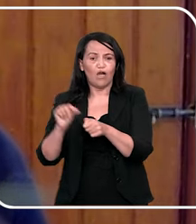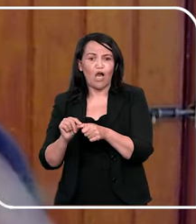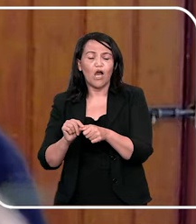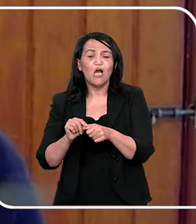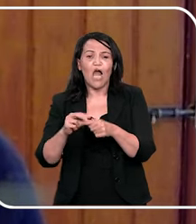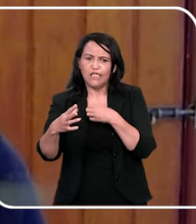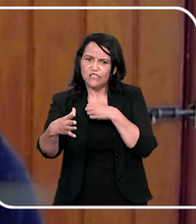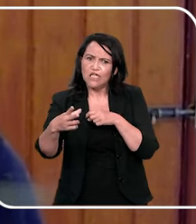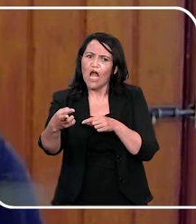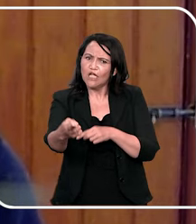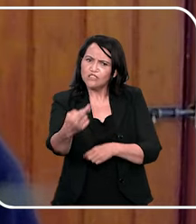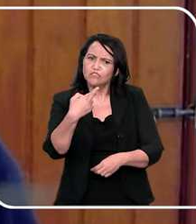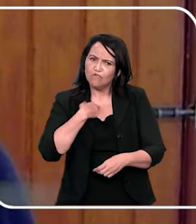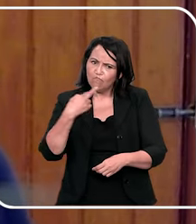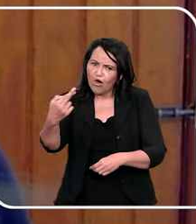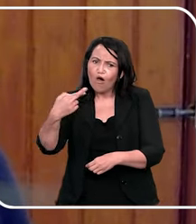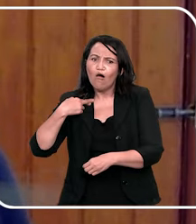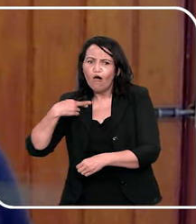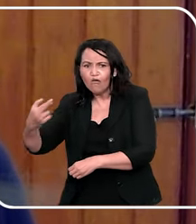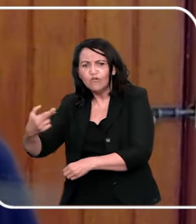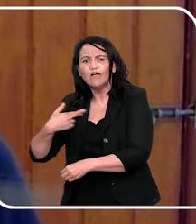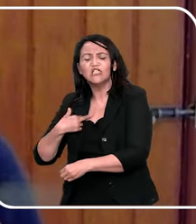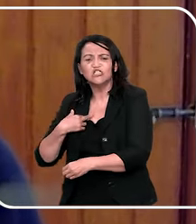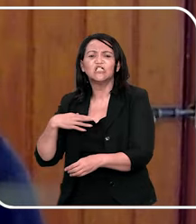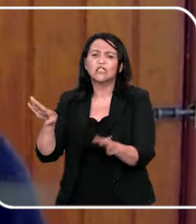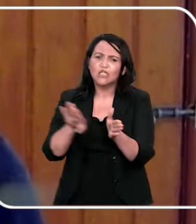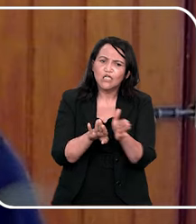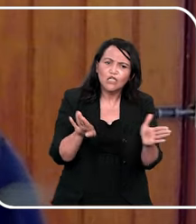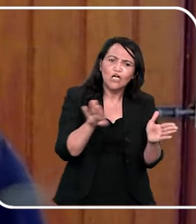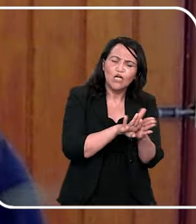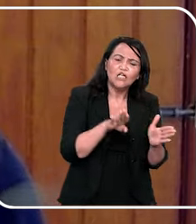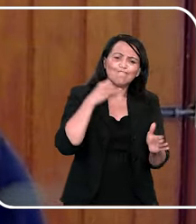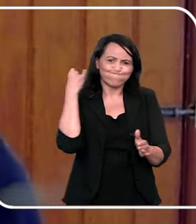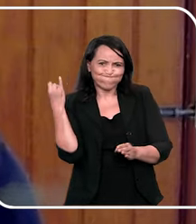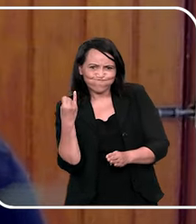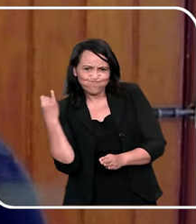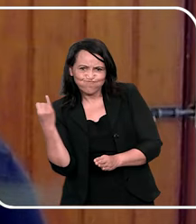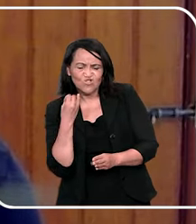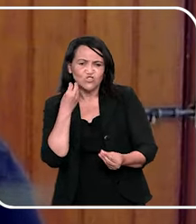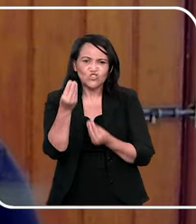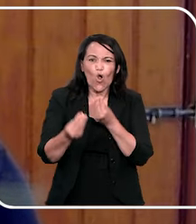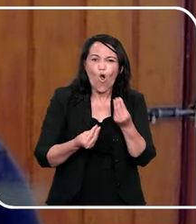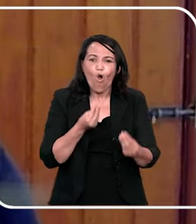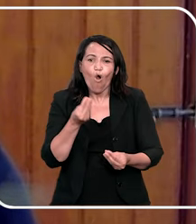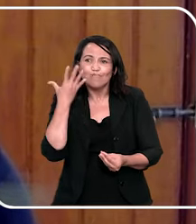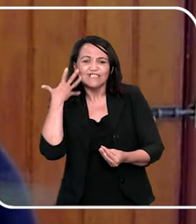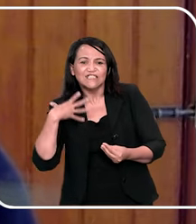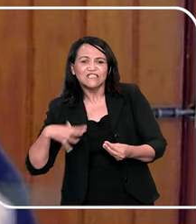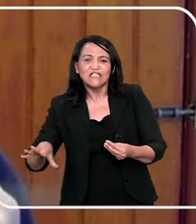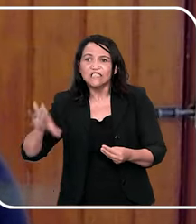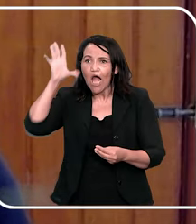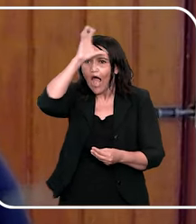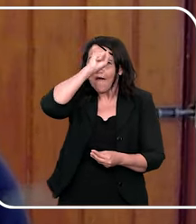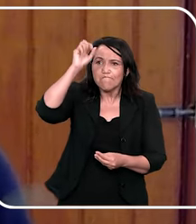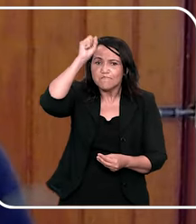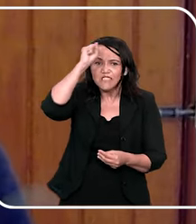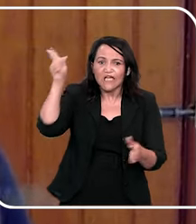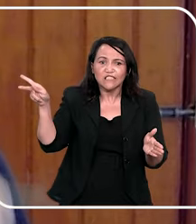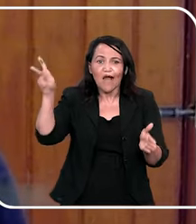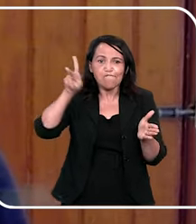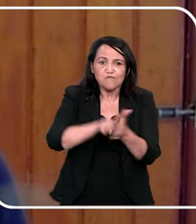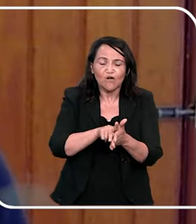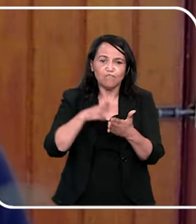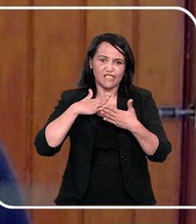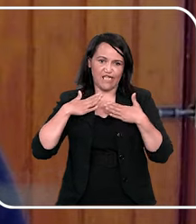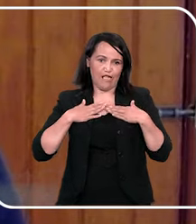vem depois as respostas, os feedbacks, e é muito importante como as crianças aprendem a